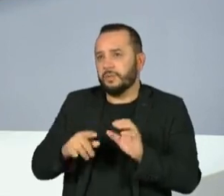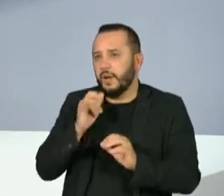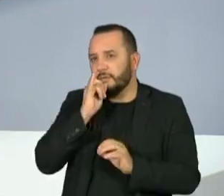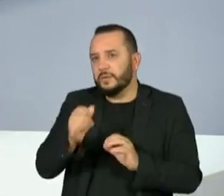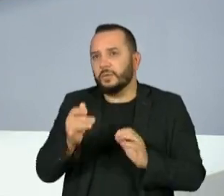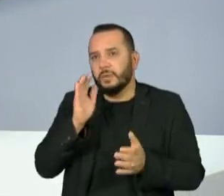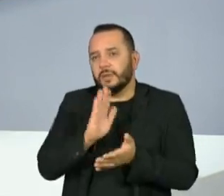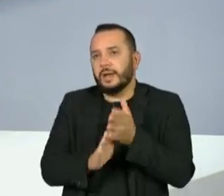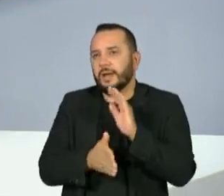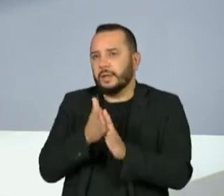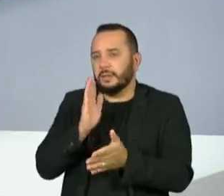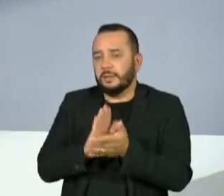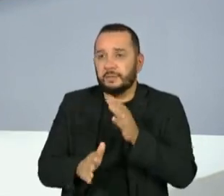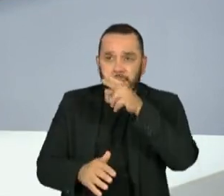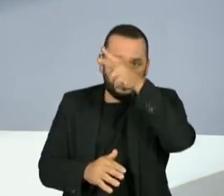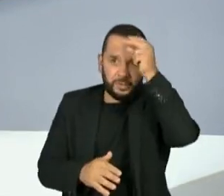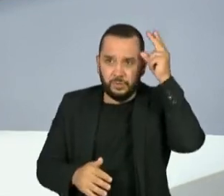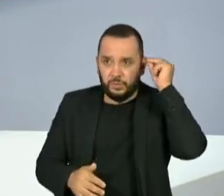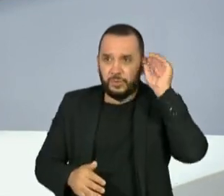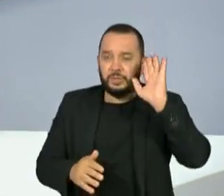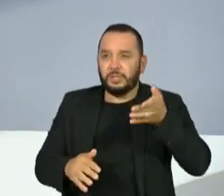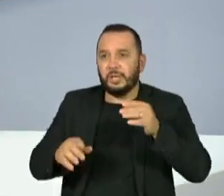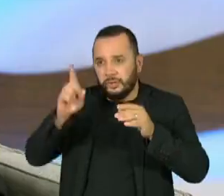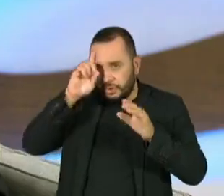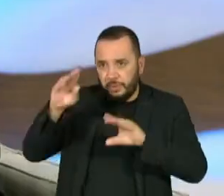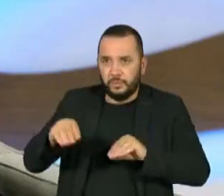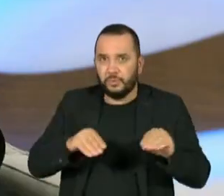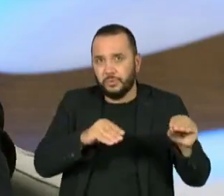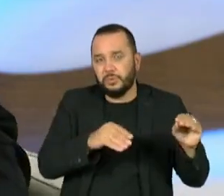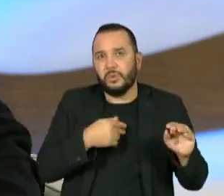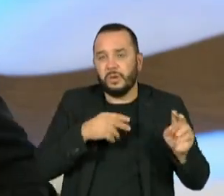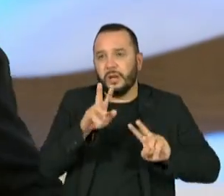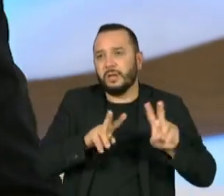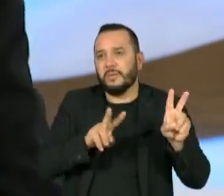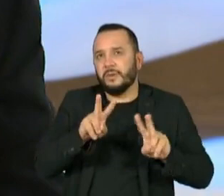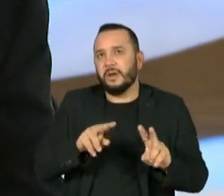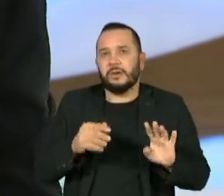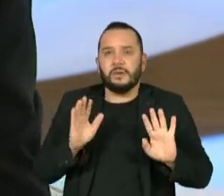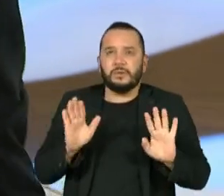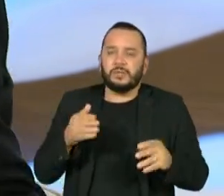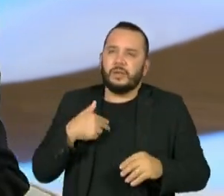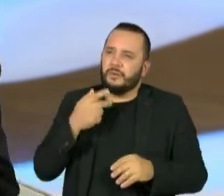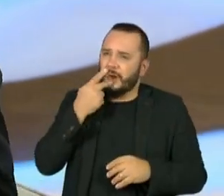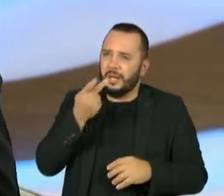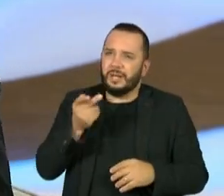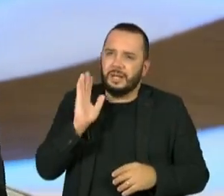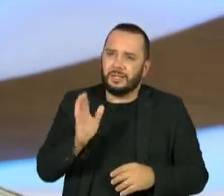senhor, enfim, pode nos dizer o que levou a prefeitura a adiar o carnaval. Enfim, eu já disse algumas vezes.